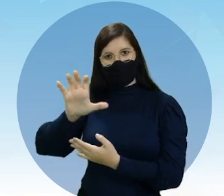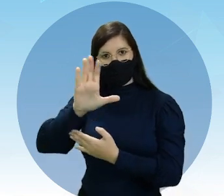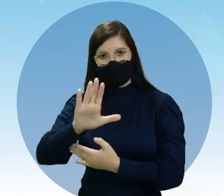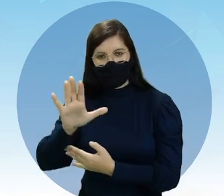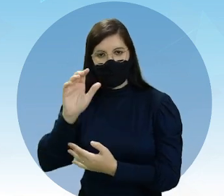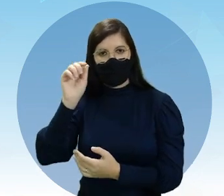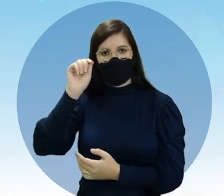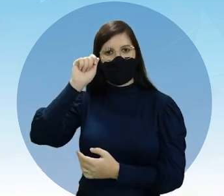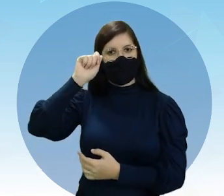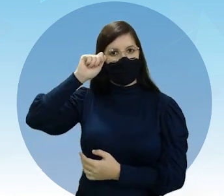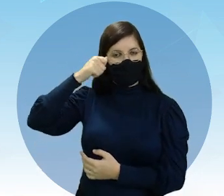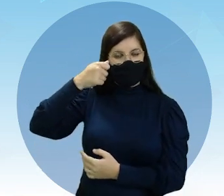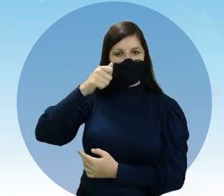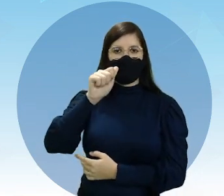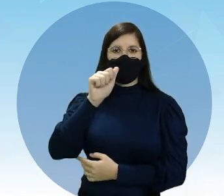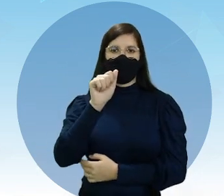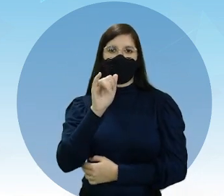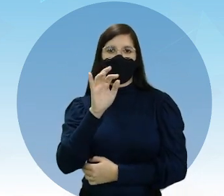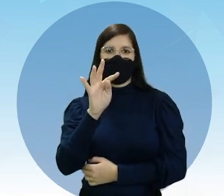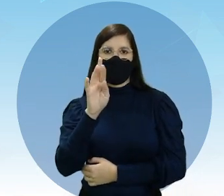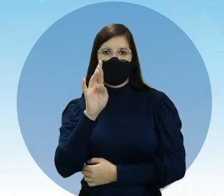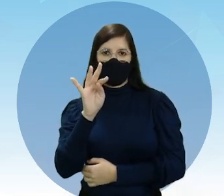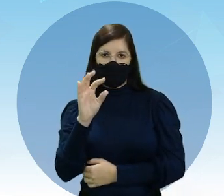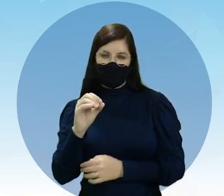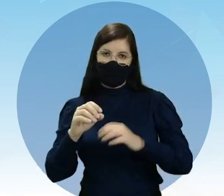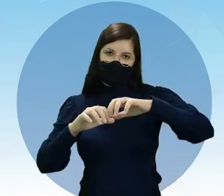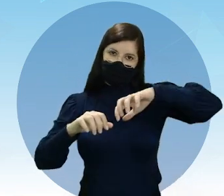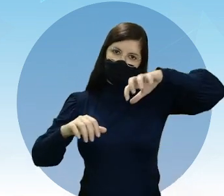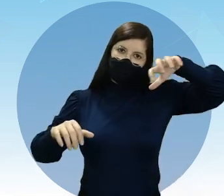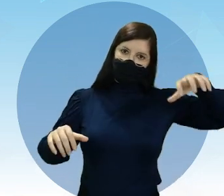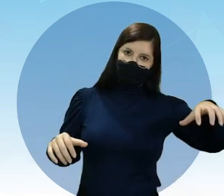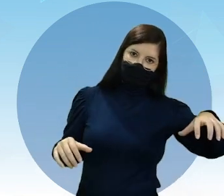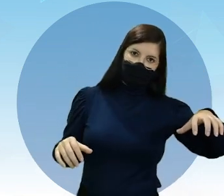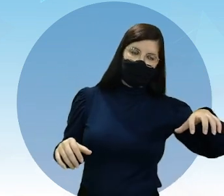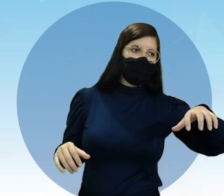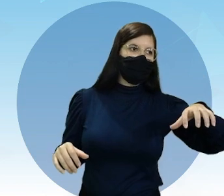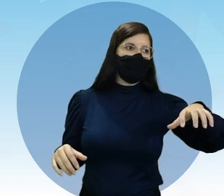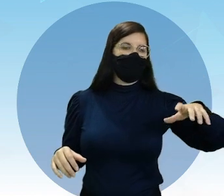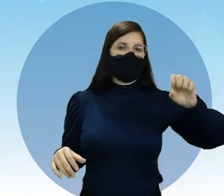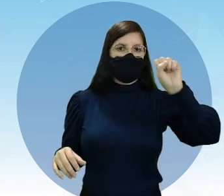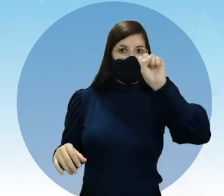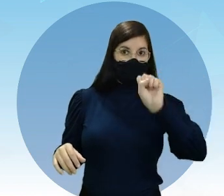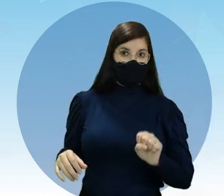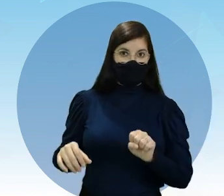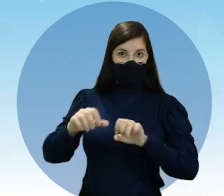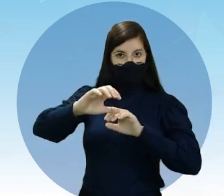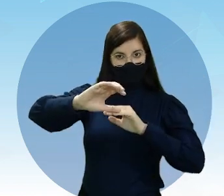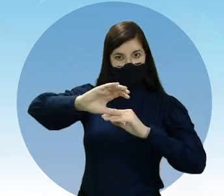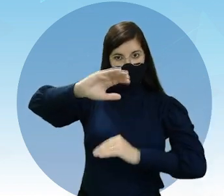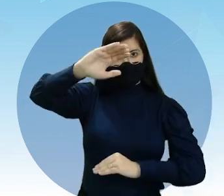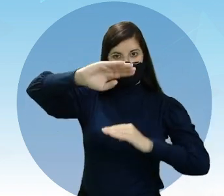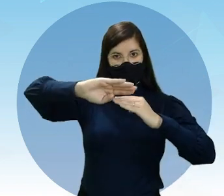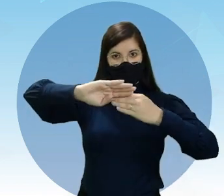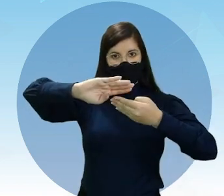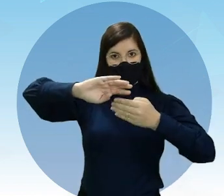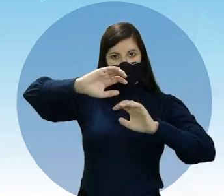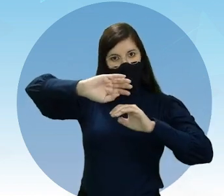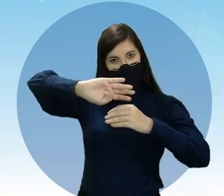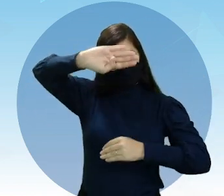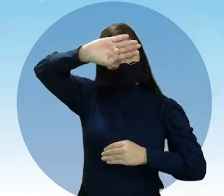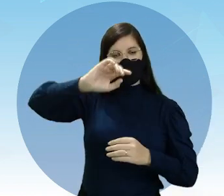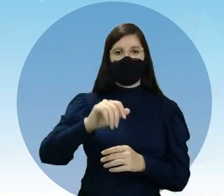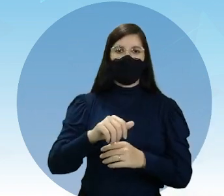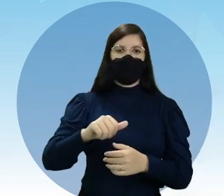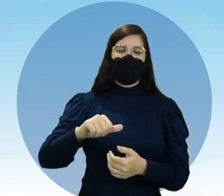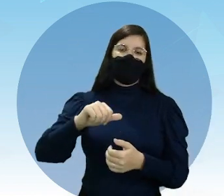a Ásia e o Ártico, e a Godoana, que ficava ao sul, atuais, América do